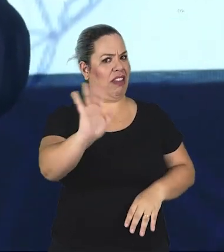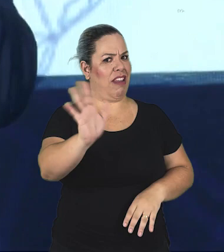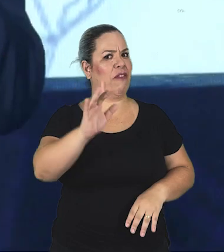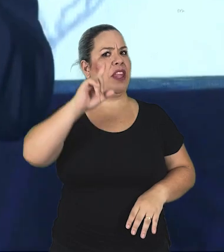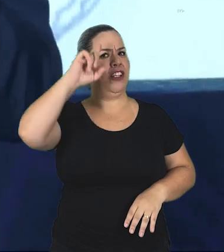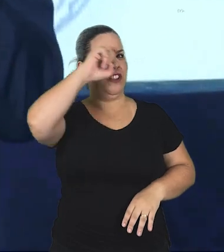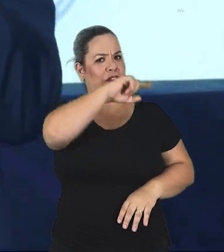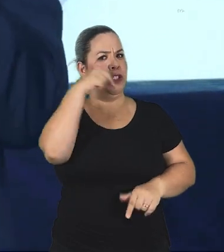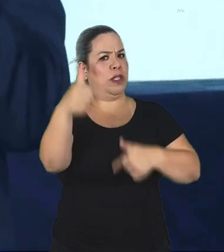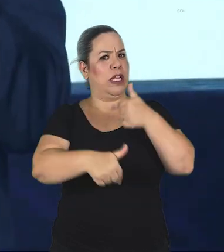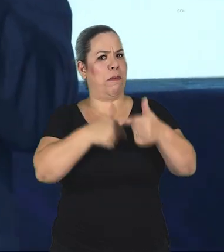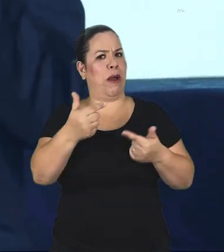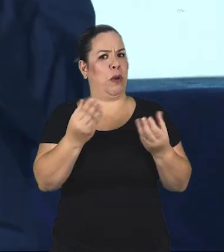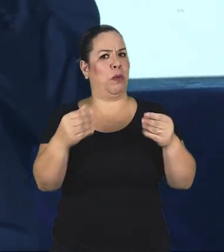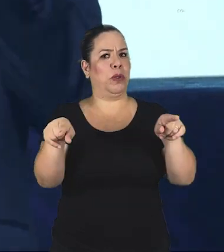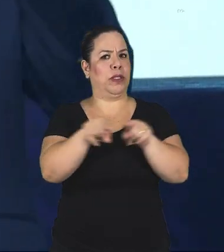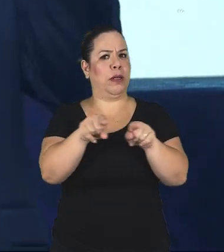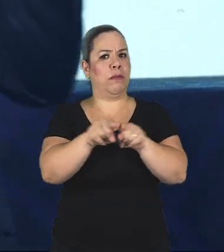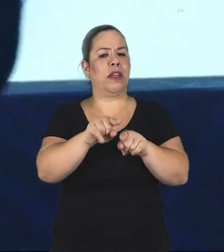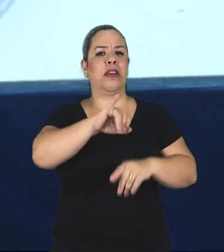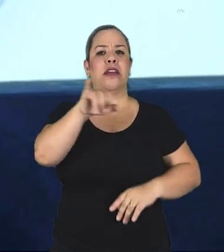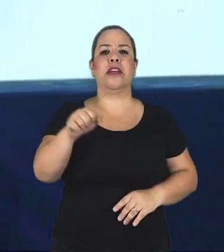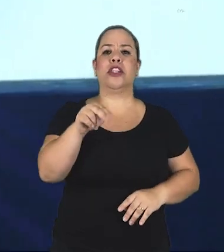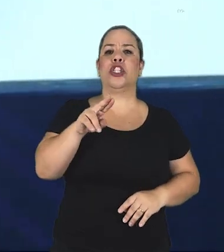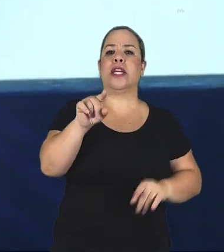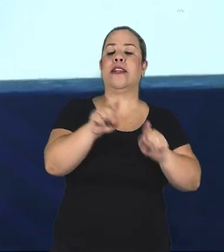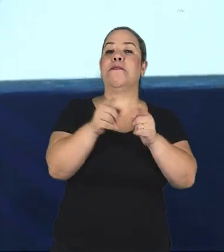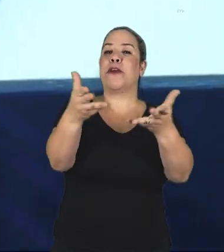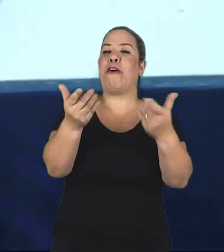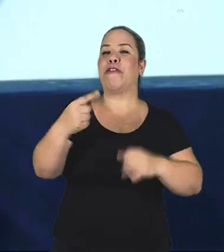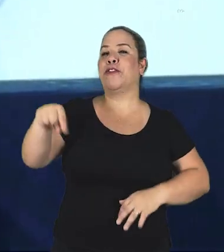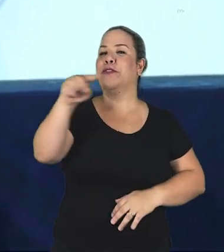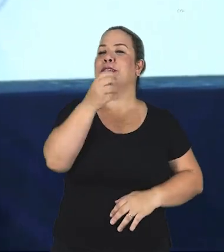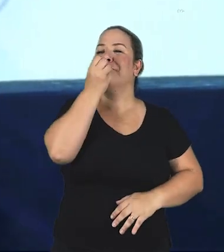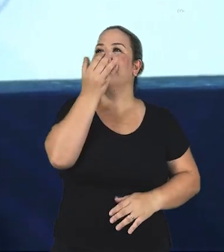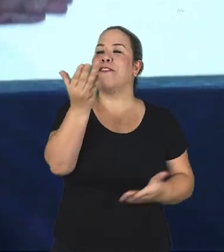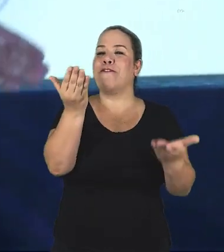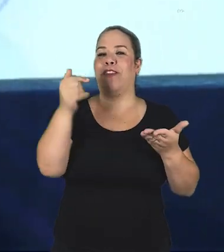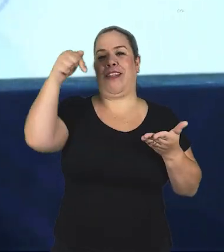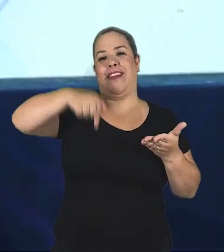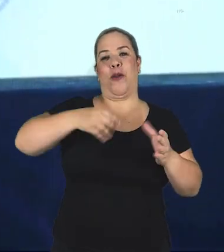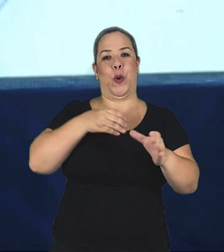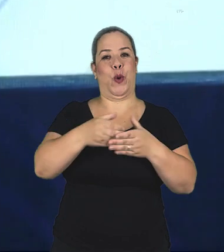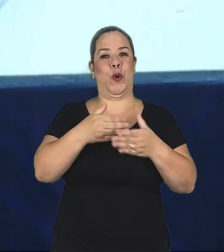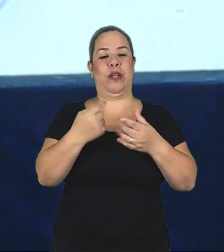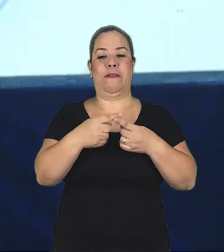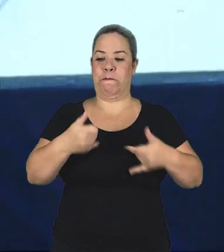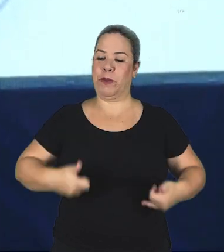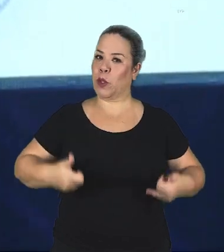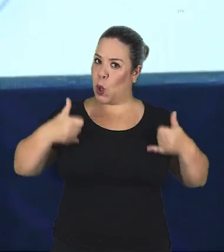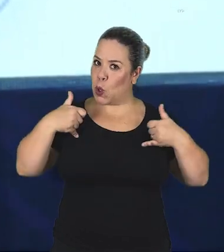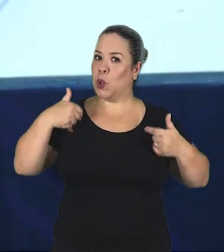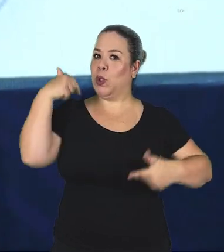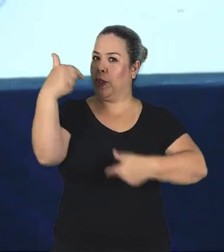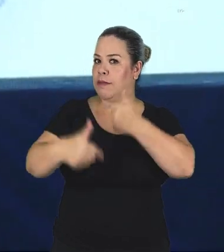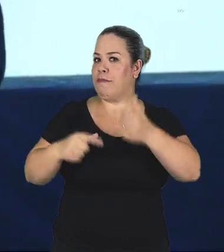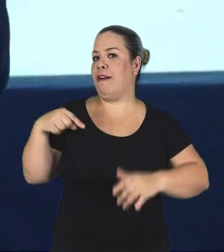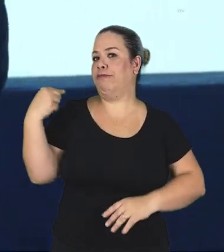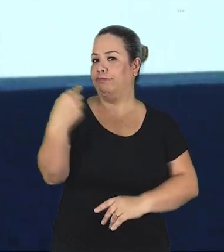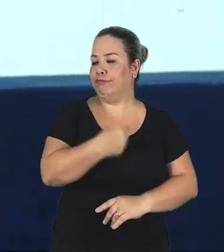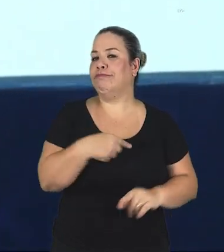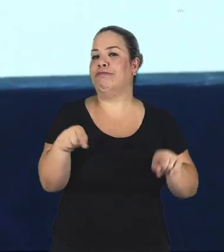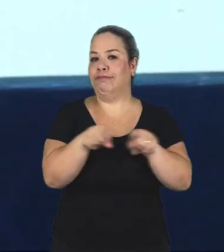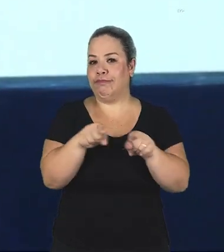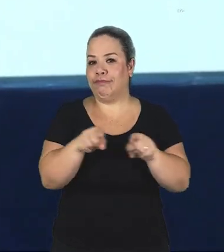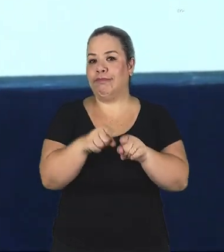carreira, não, porque está muito puxada. Mas, Jaqueline, a gente te convida. Você é muito bem-vinda. A gente tem orgulho enorme do trabalho que a gente